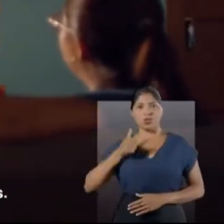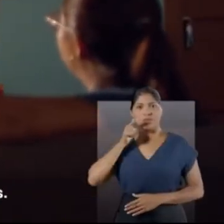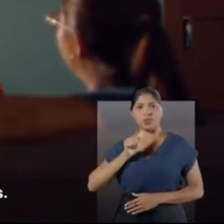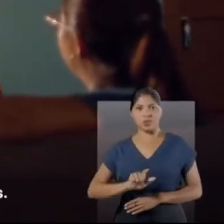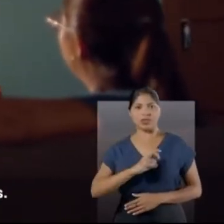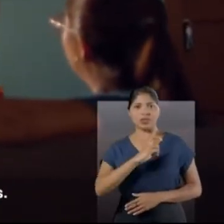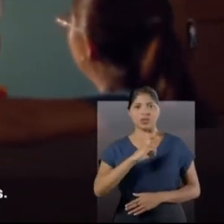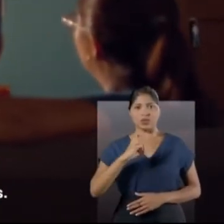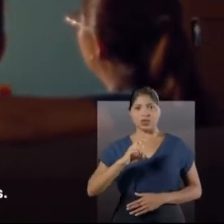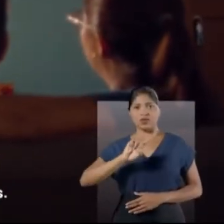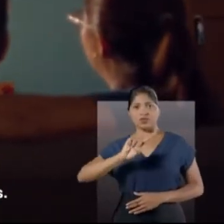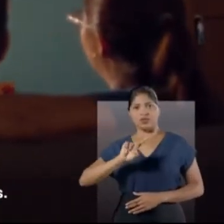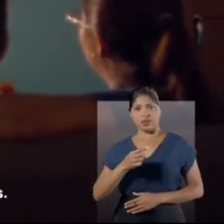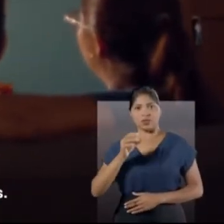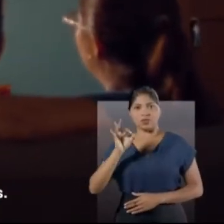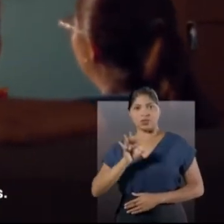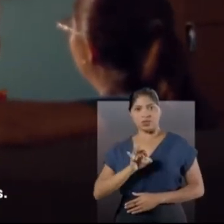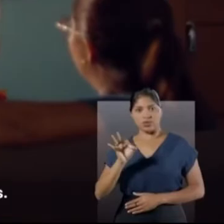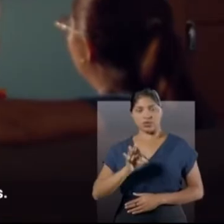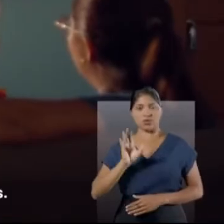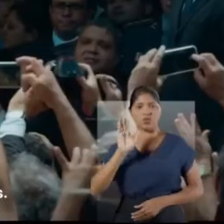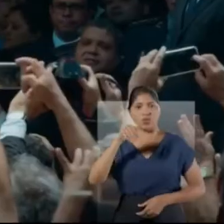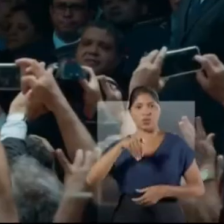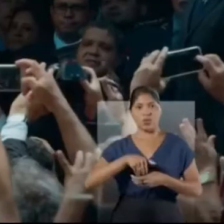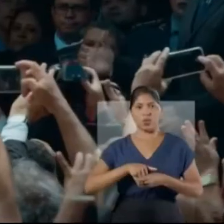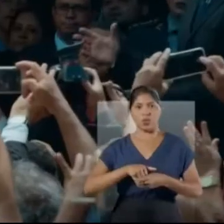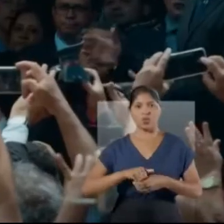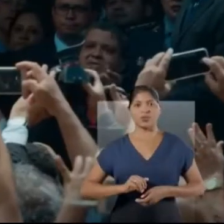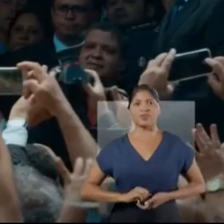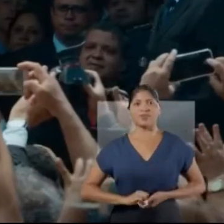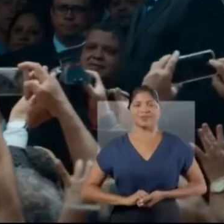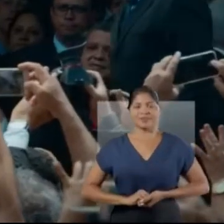governador com 55% dos votos.